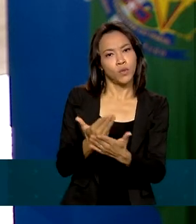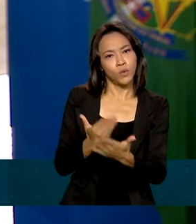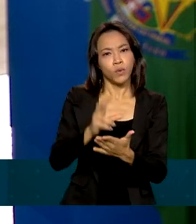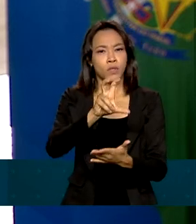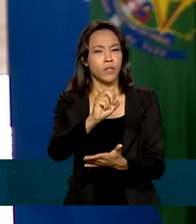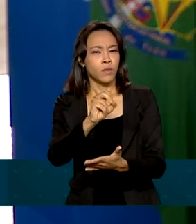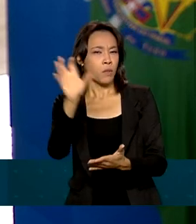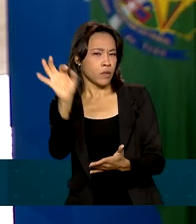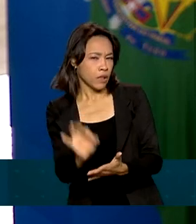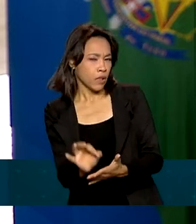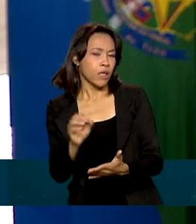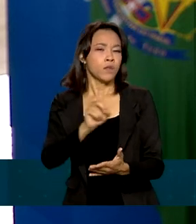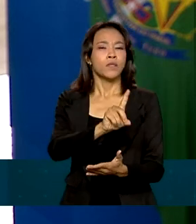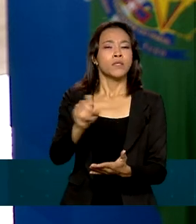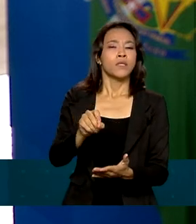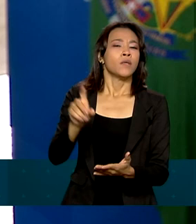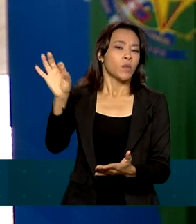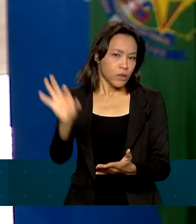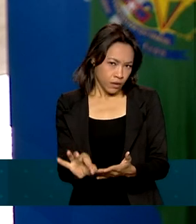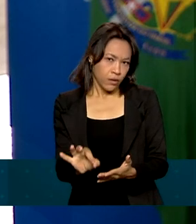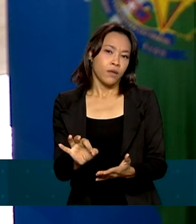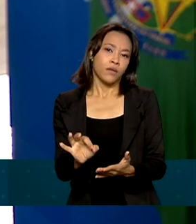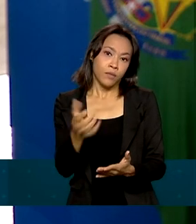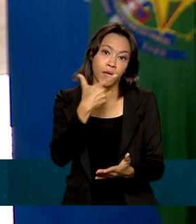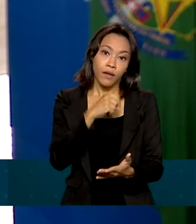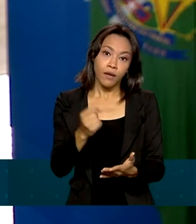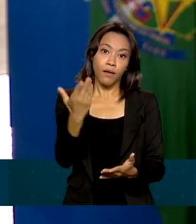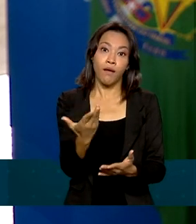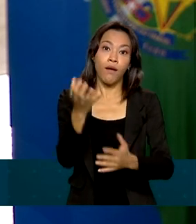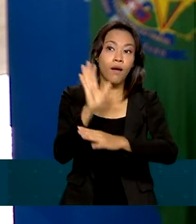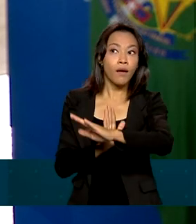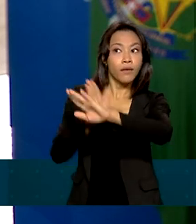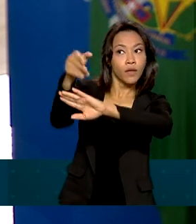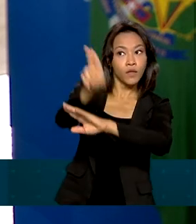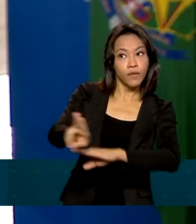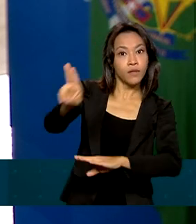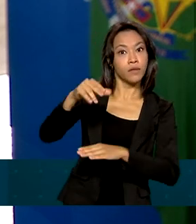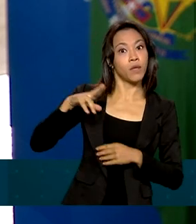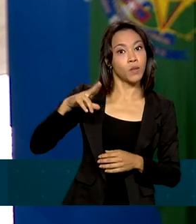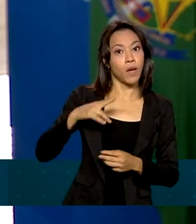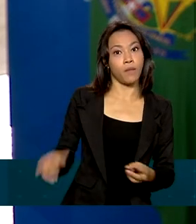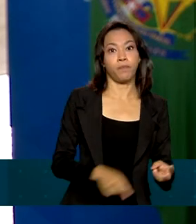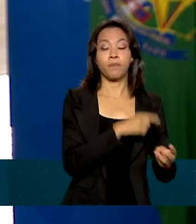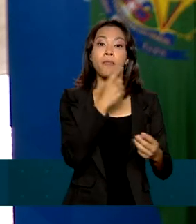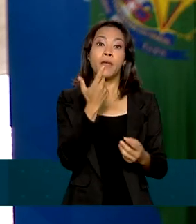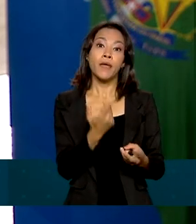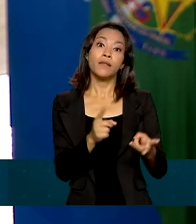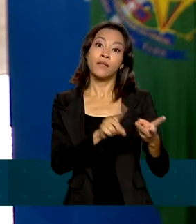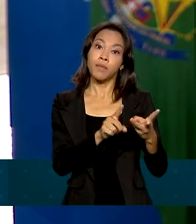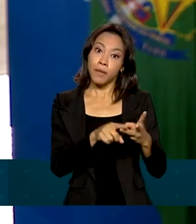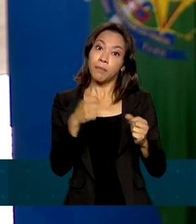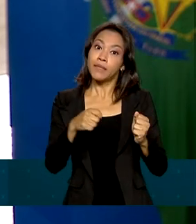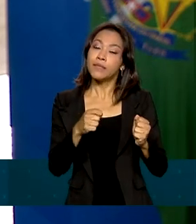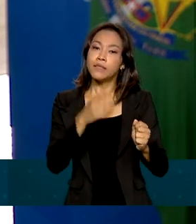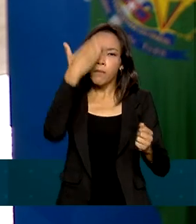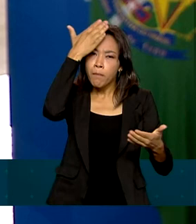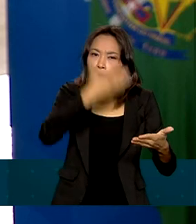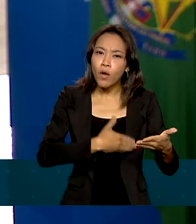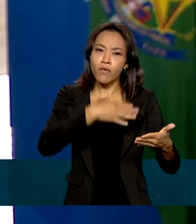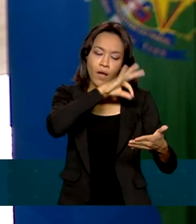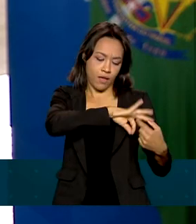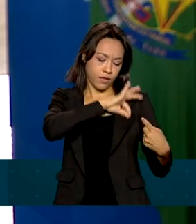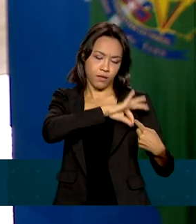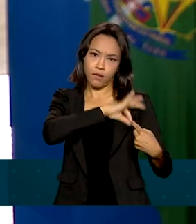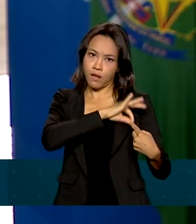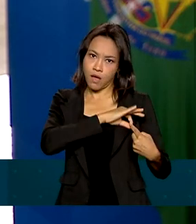parciais para os estudantes em universidades e faculdades particulares. E para concorrer, o estudante deve comprovar renda